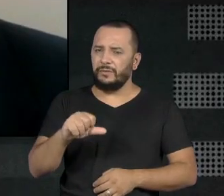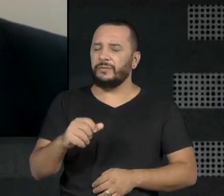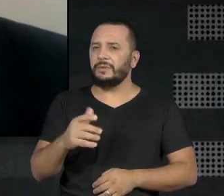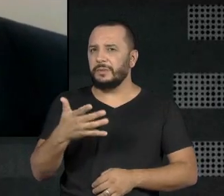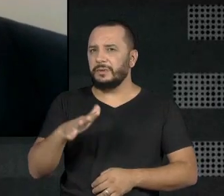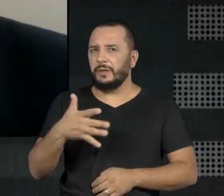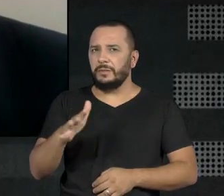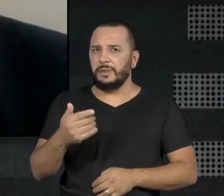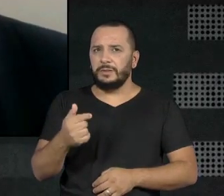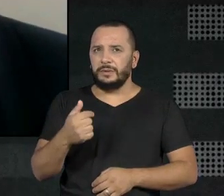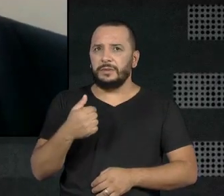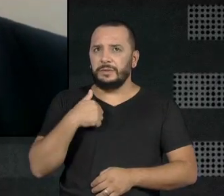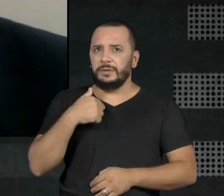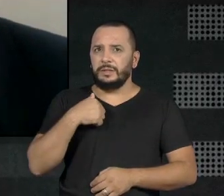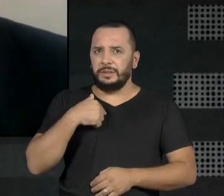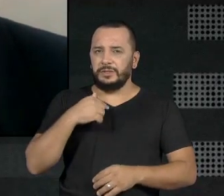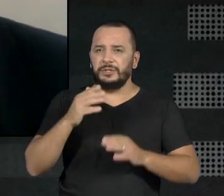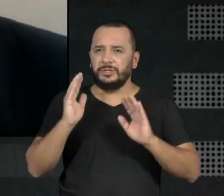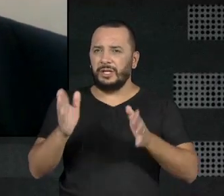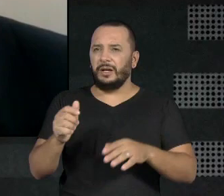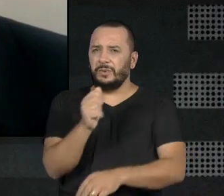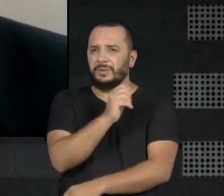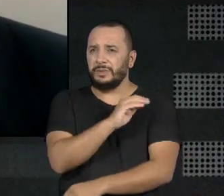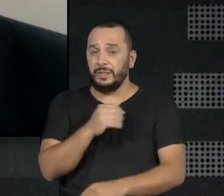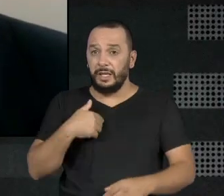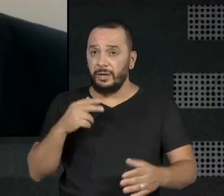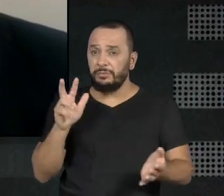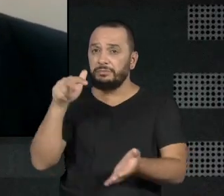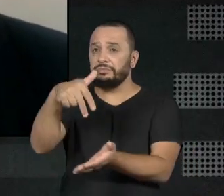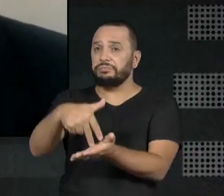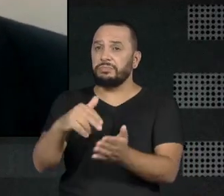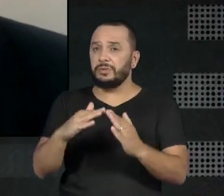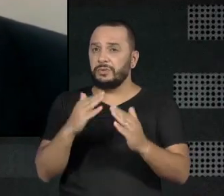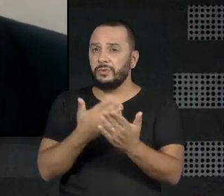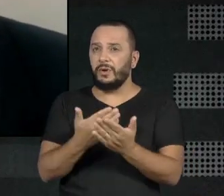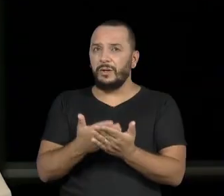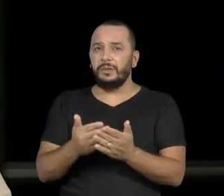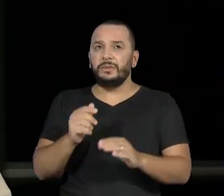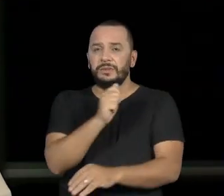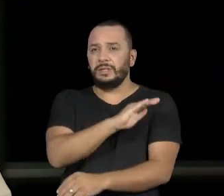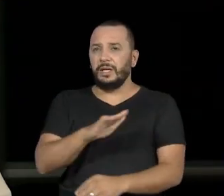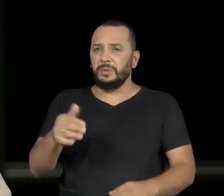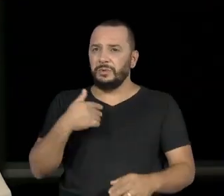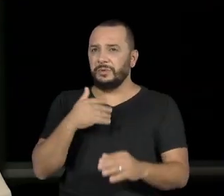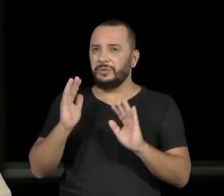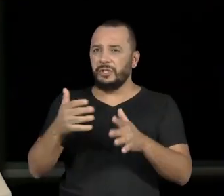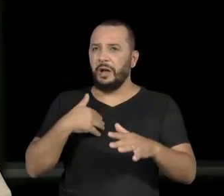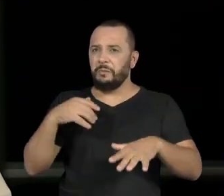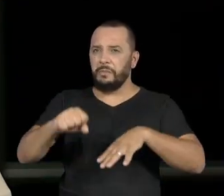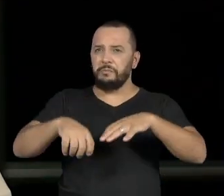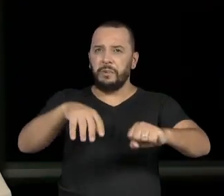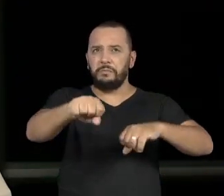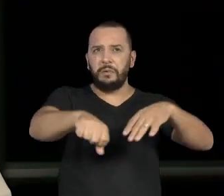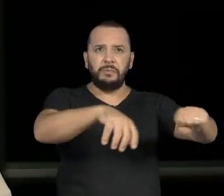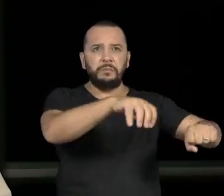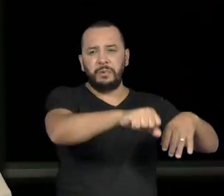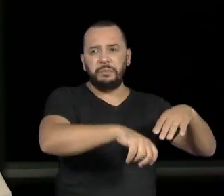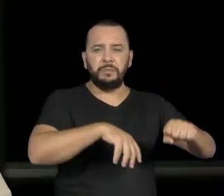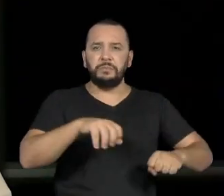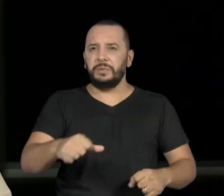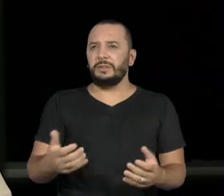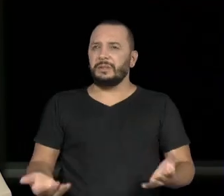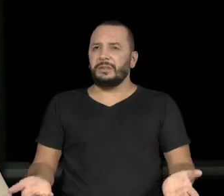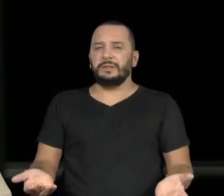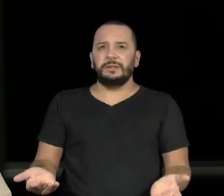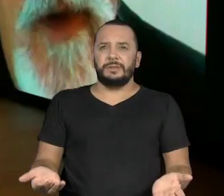ele tinha tomado conta, sabe, de figurinhas da teca, eu peguei e falei, não, tem que ficar aqui tomando conta para ficar com a